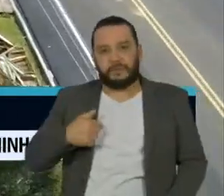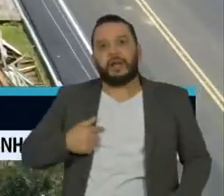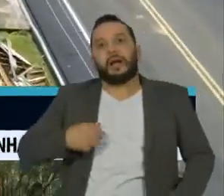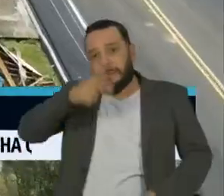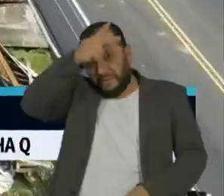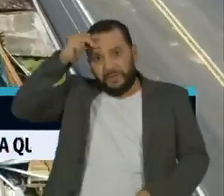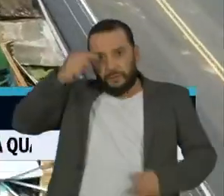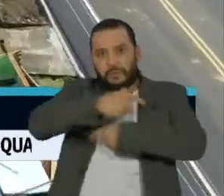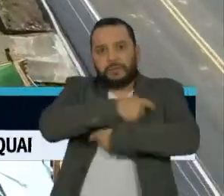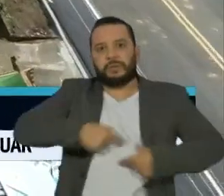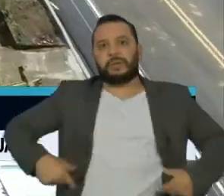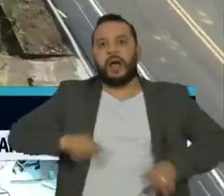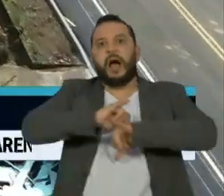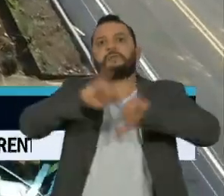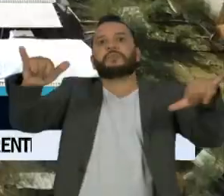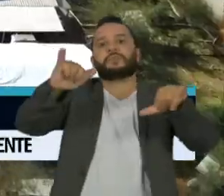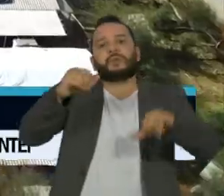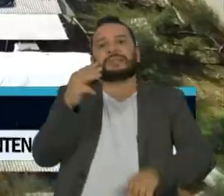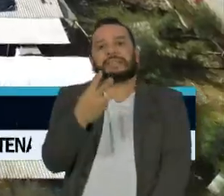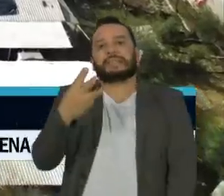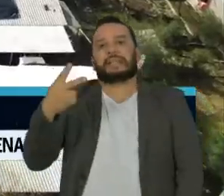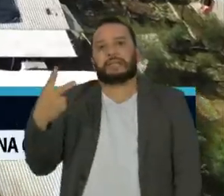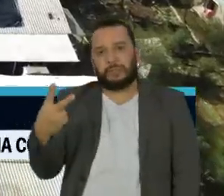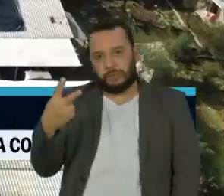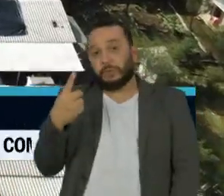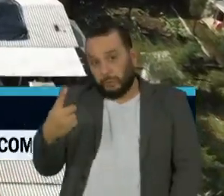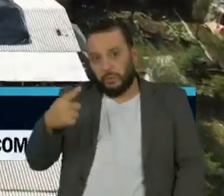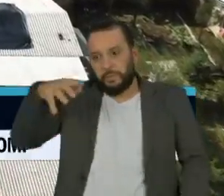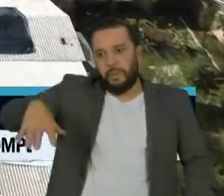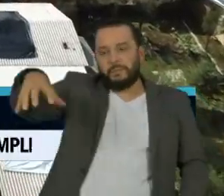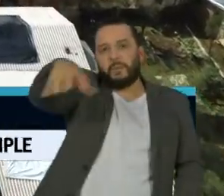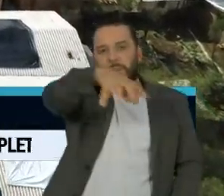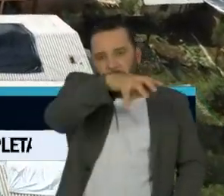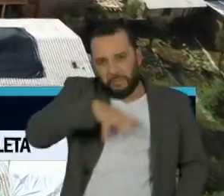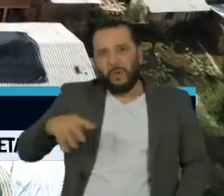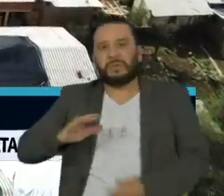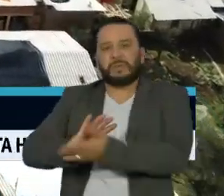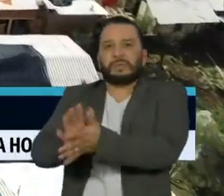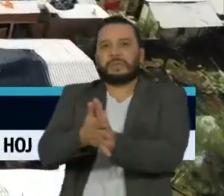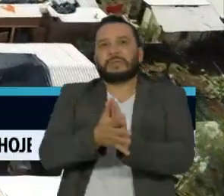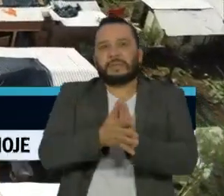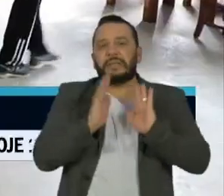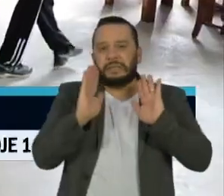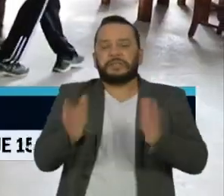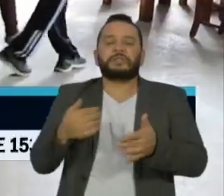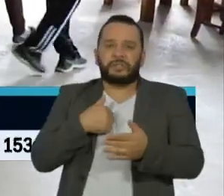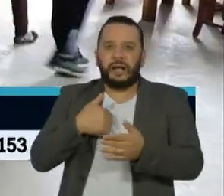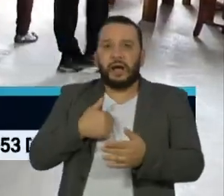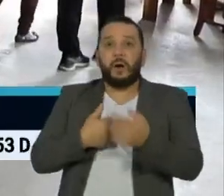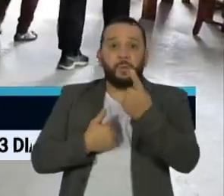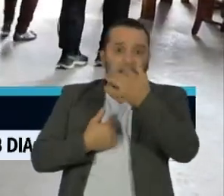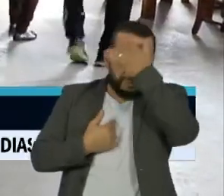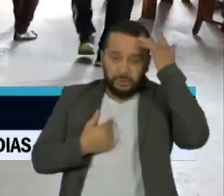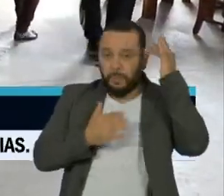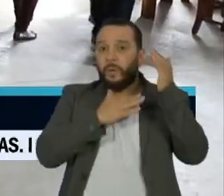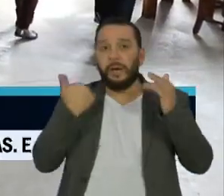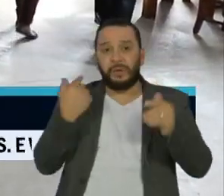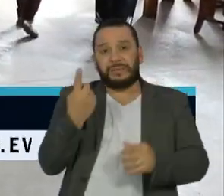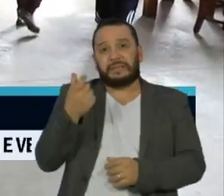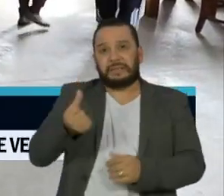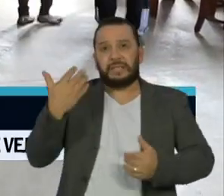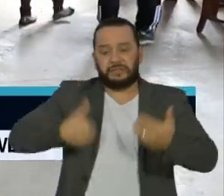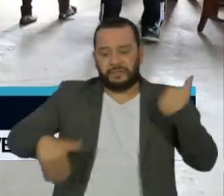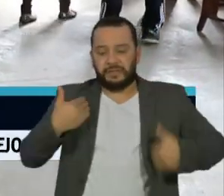31 municípios foram atingidos. Uma pessoa morreu e 16 ficaram feridas. Nesta segunda, os